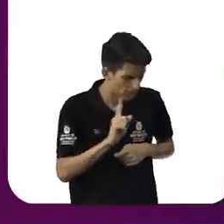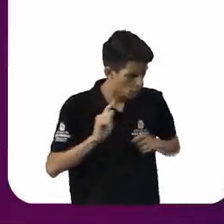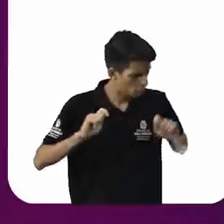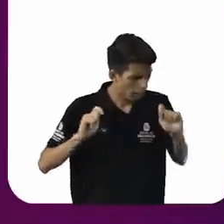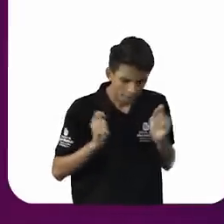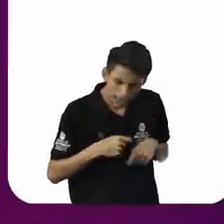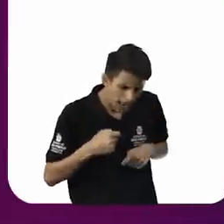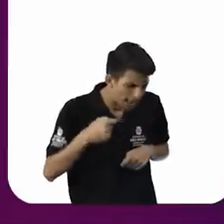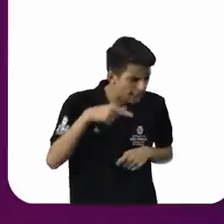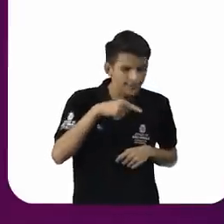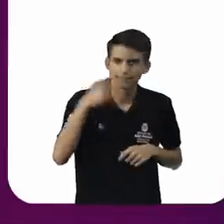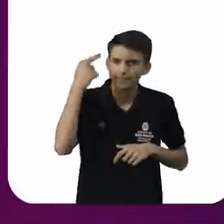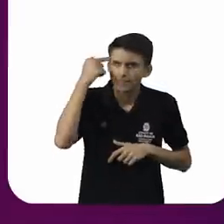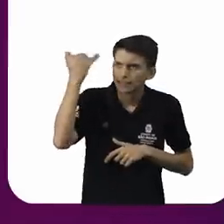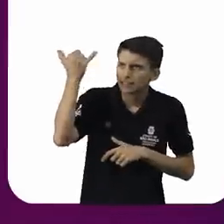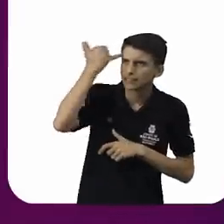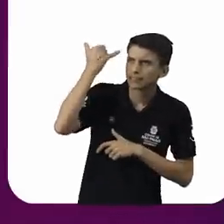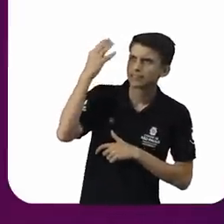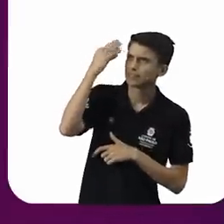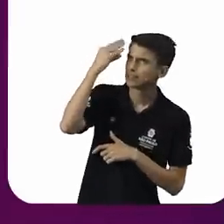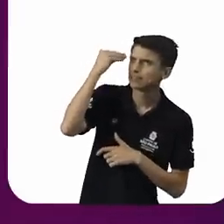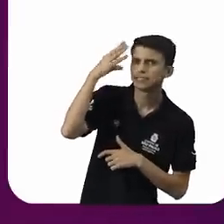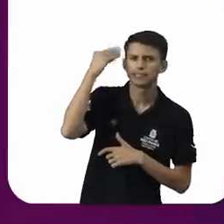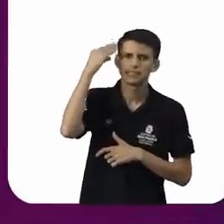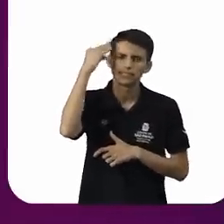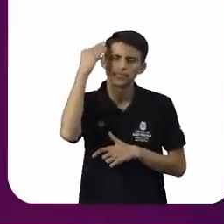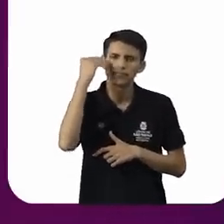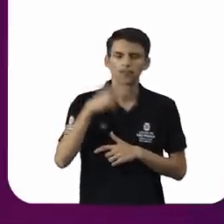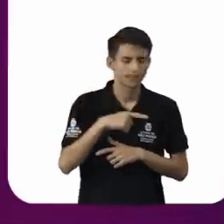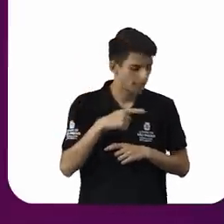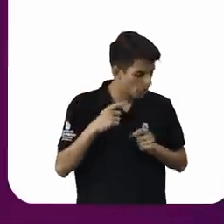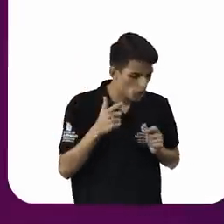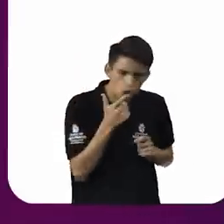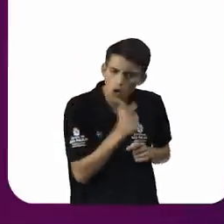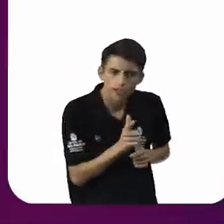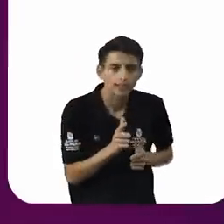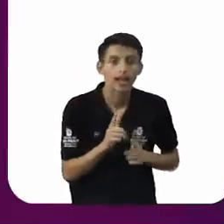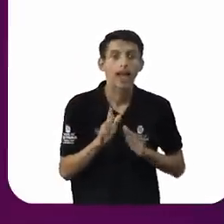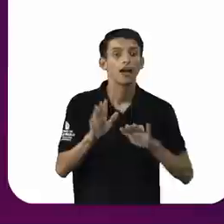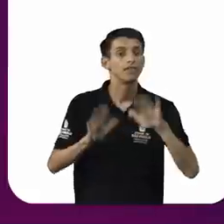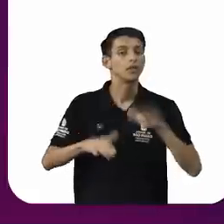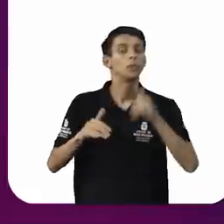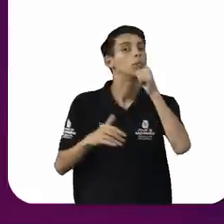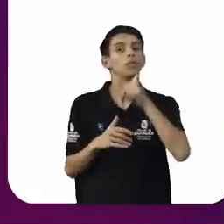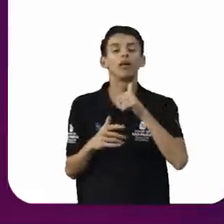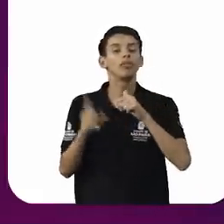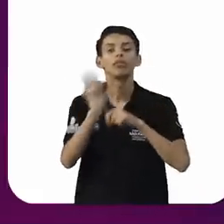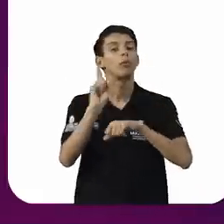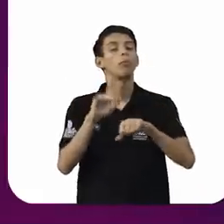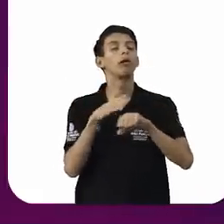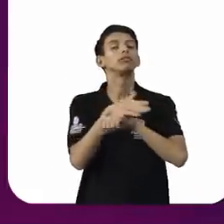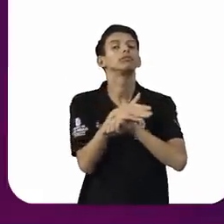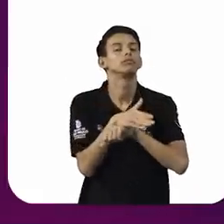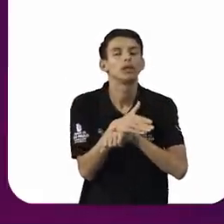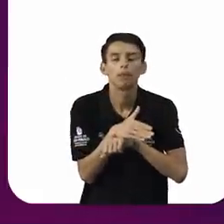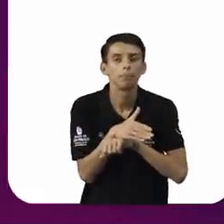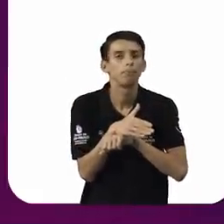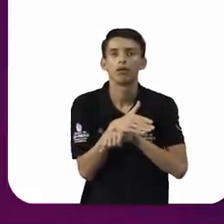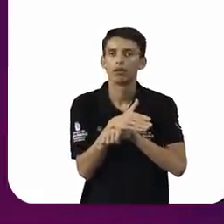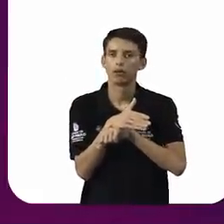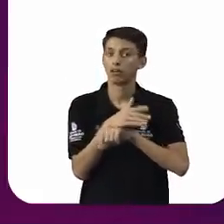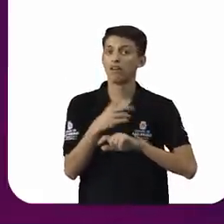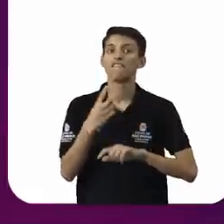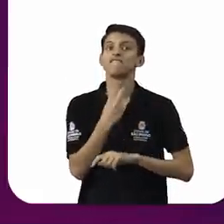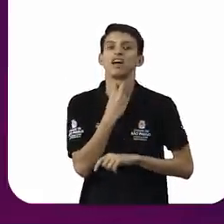determinada tarefa. Muitas mulheres deixam às vezes de participar de disputar uma vaga de entregar um